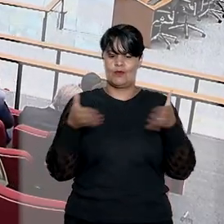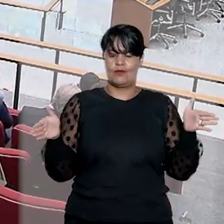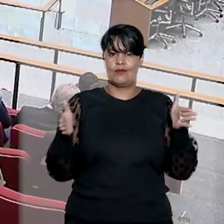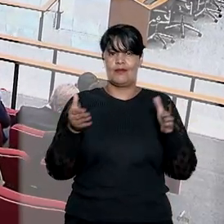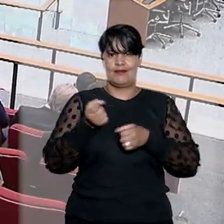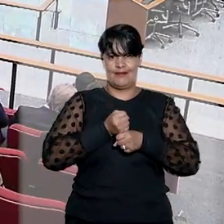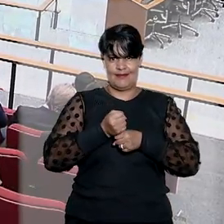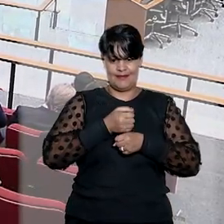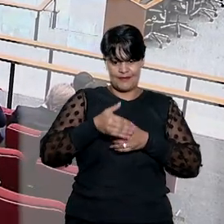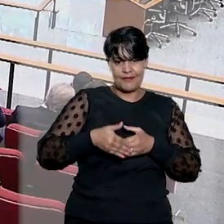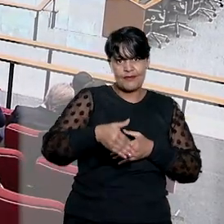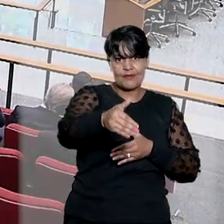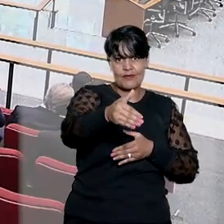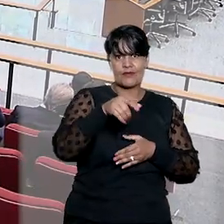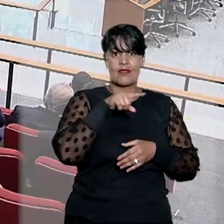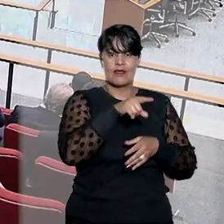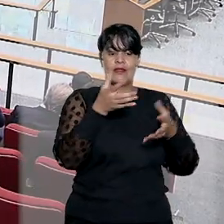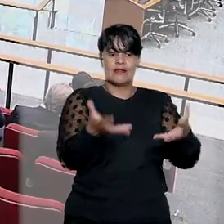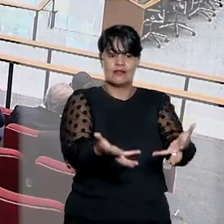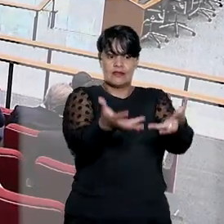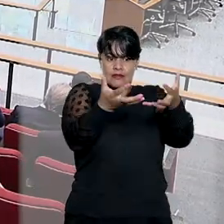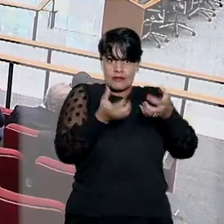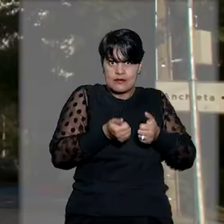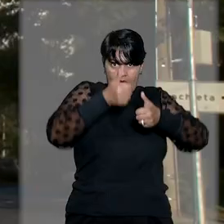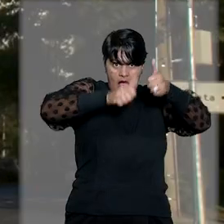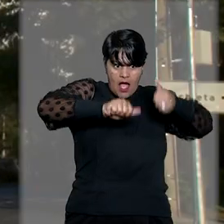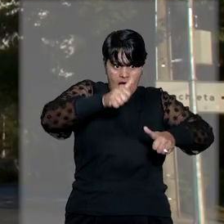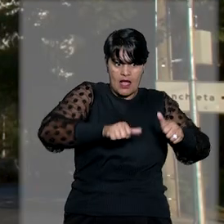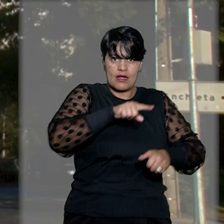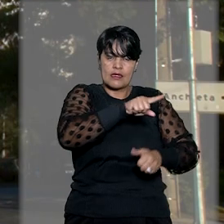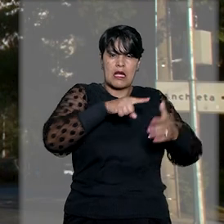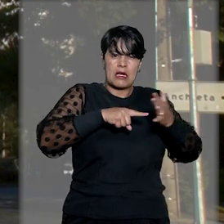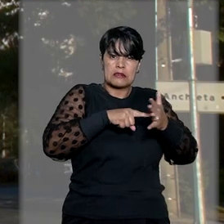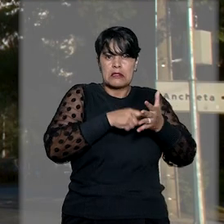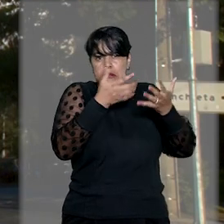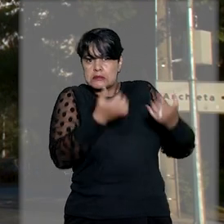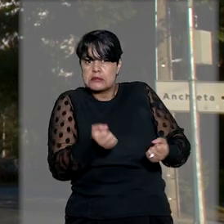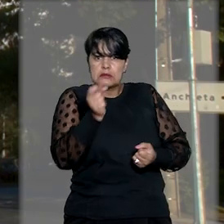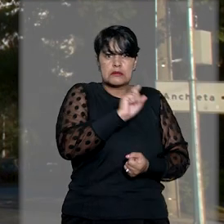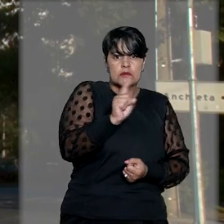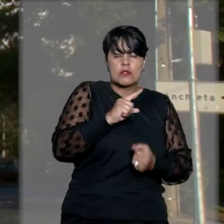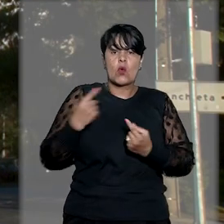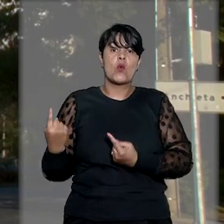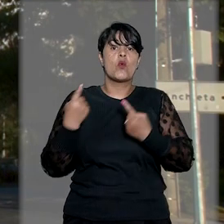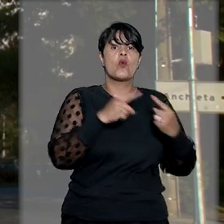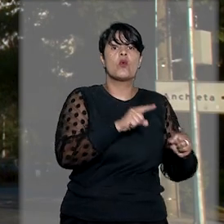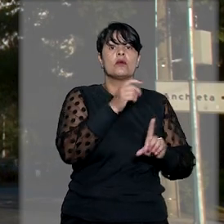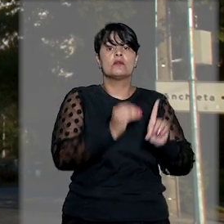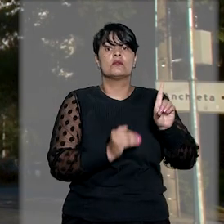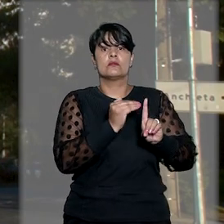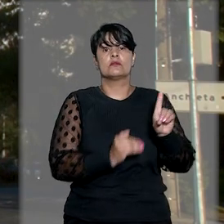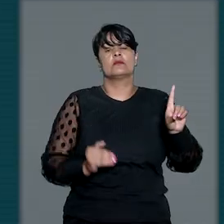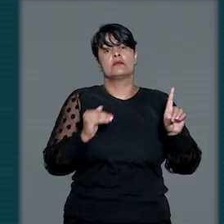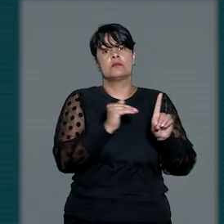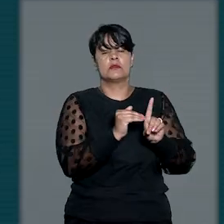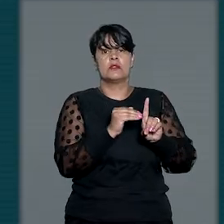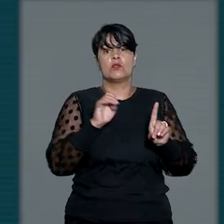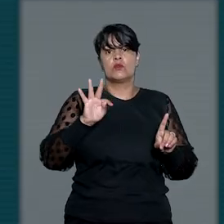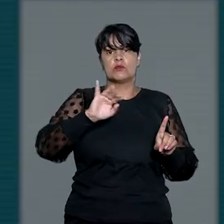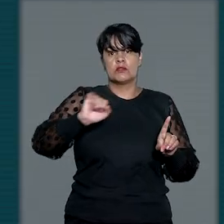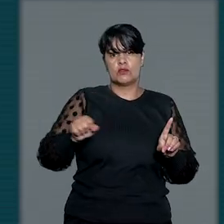Especial deu início à análise do recebimento de denúncia contra o desembargador do Tribunal de Justiça de Minas Gerais,